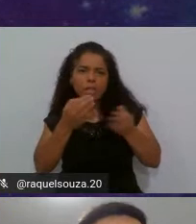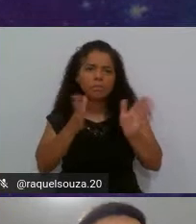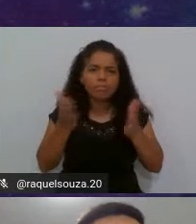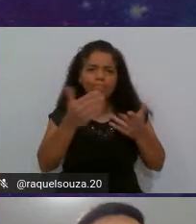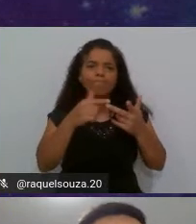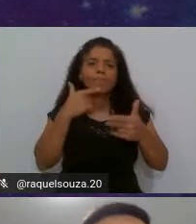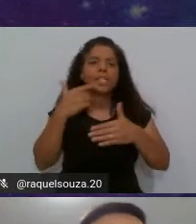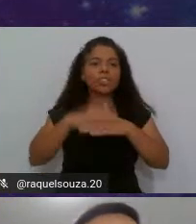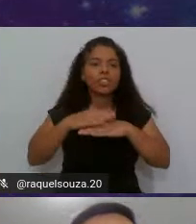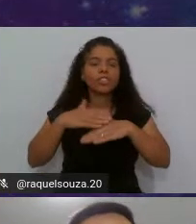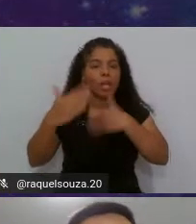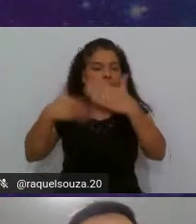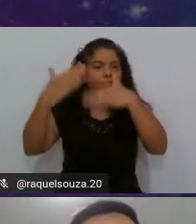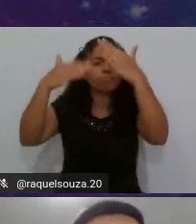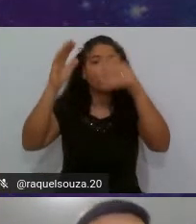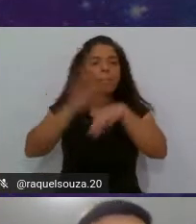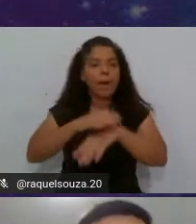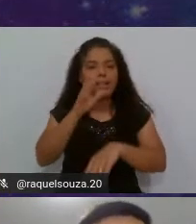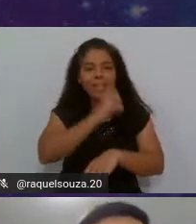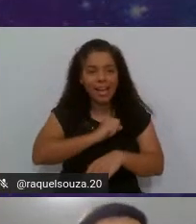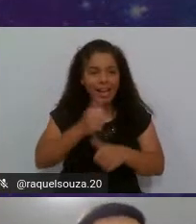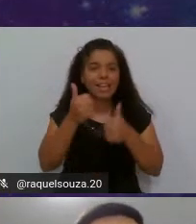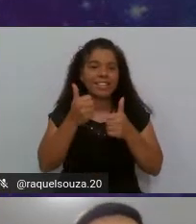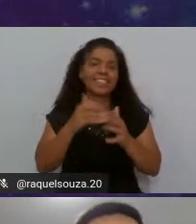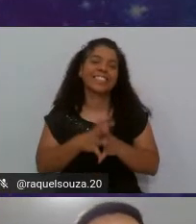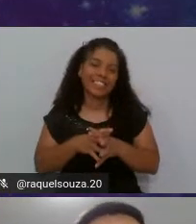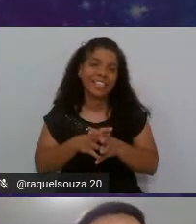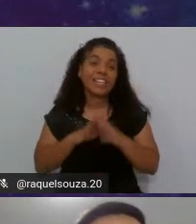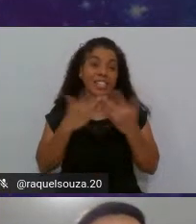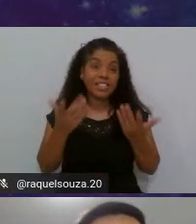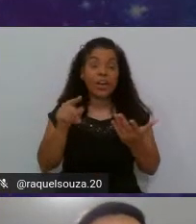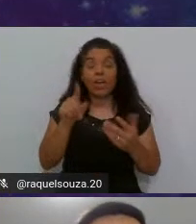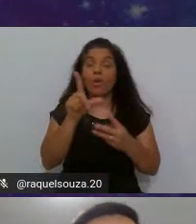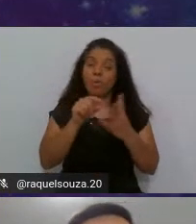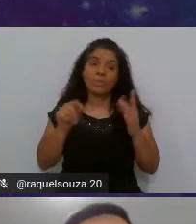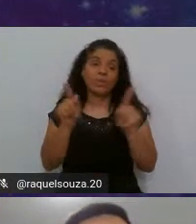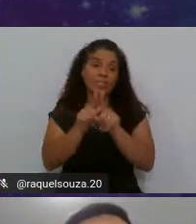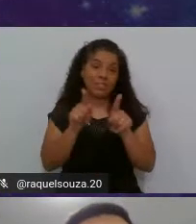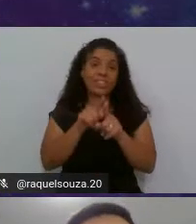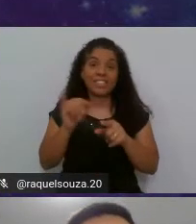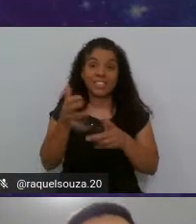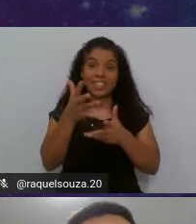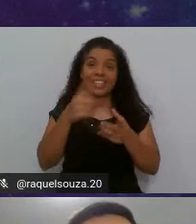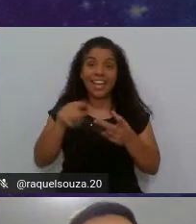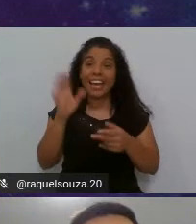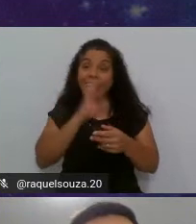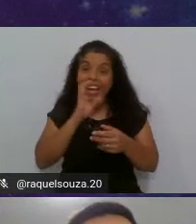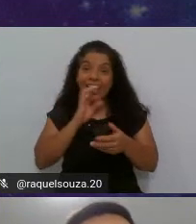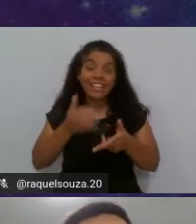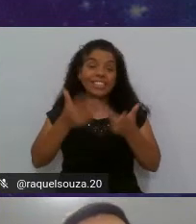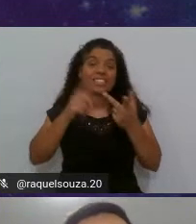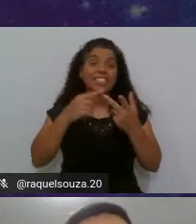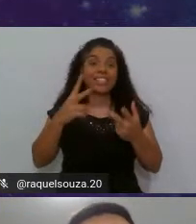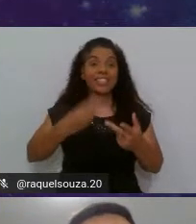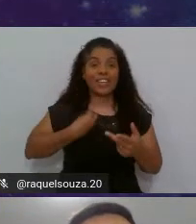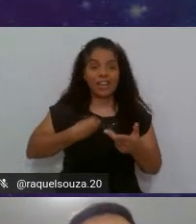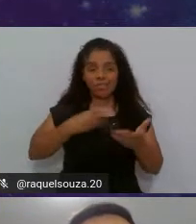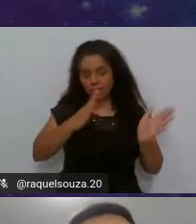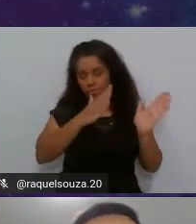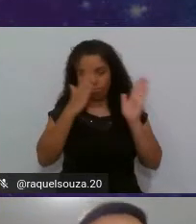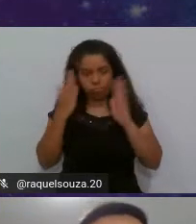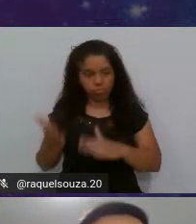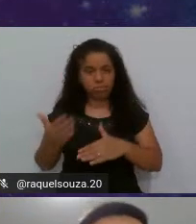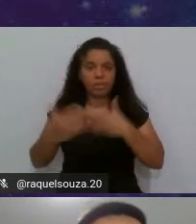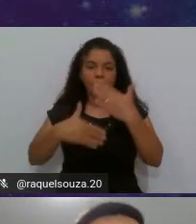pelo melhor dos mundos aí, né? Então, é uma opção também, se você quer agilizar a sua vida nesse caminho de